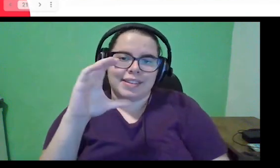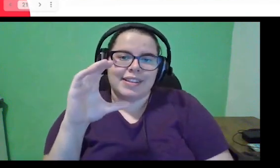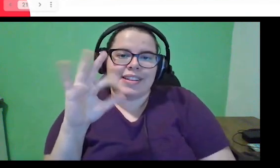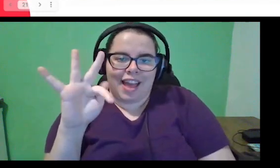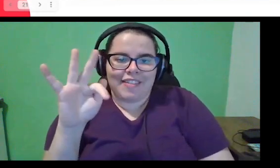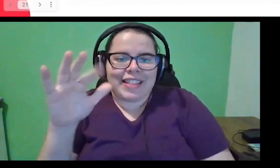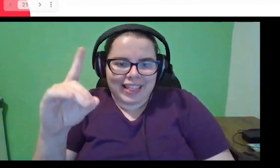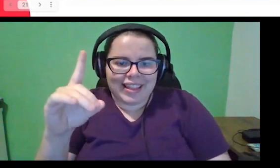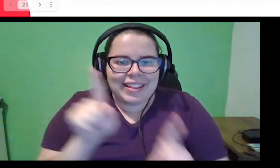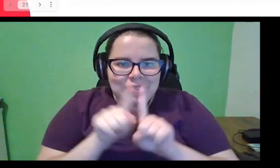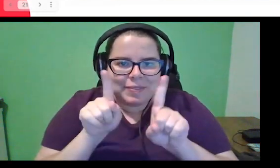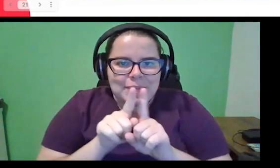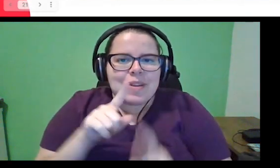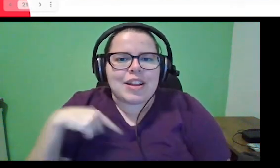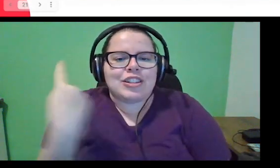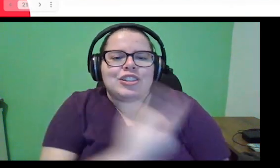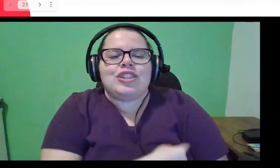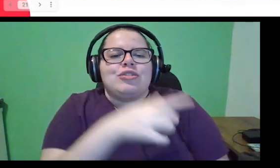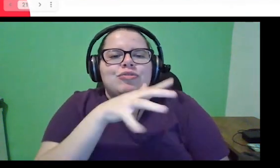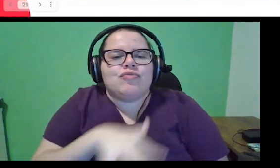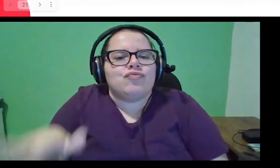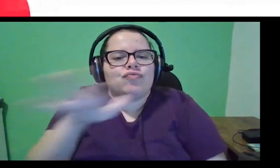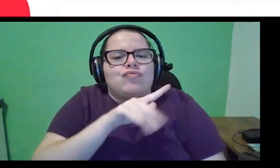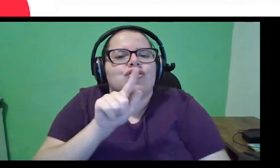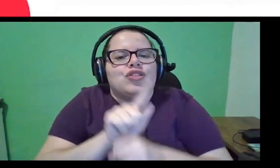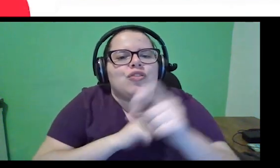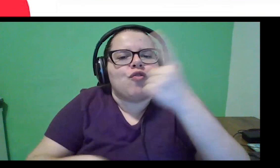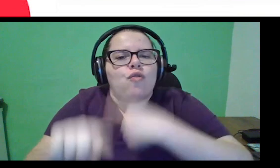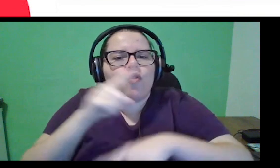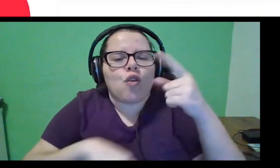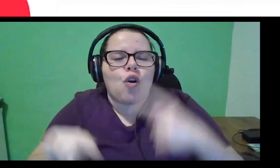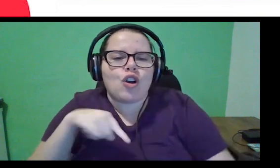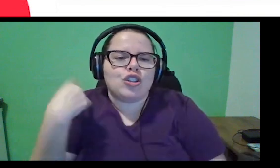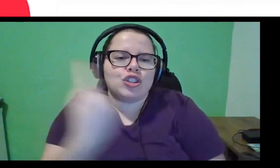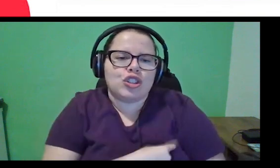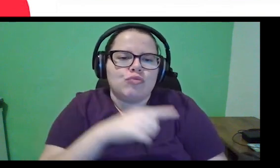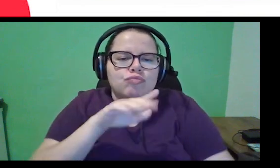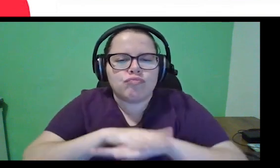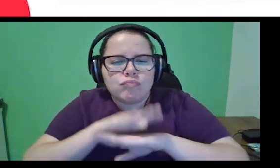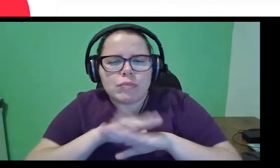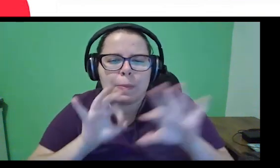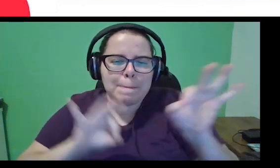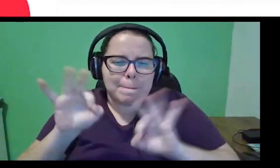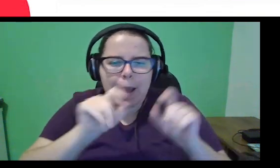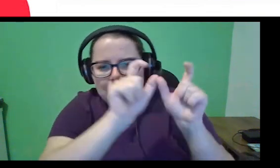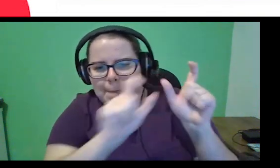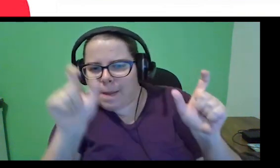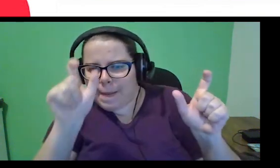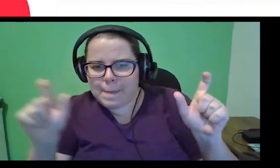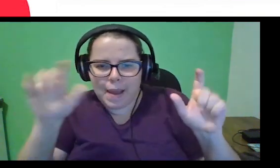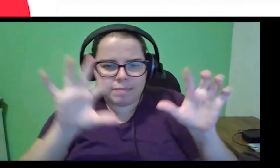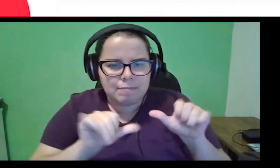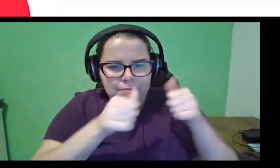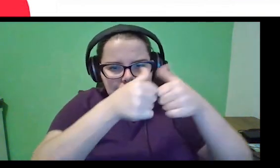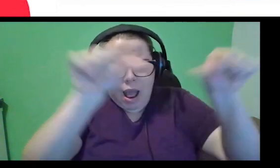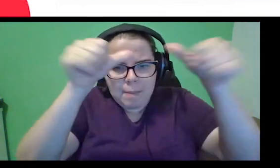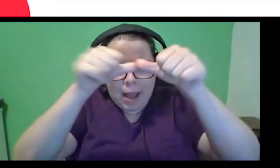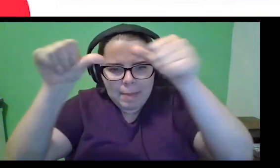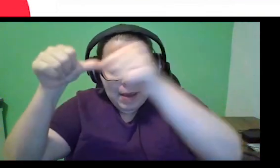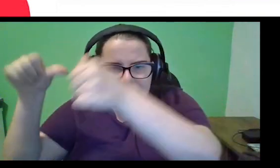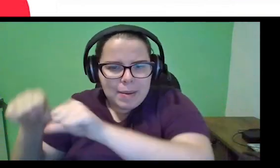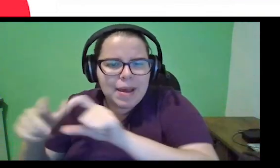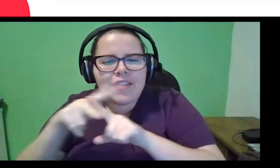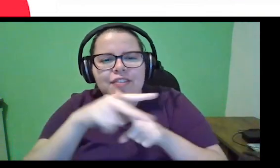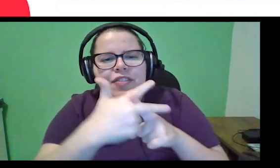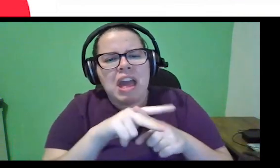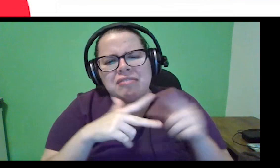E também a gente faz parte da gestão de fluxo, né? Eu começo a fazer movimentações nos quadros, e ferramenta,